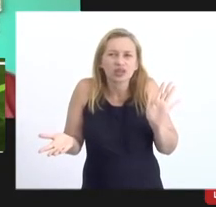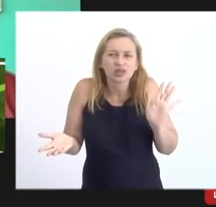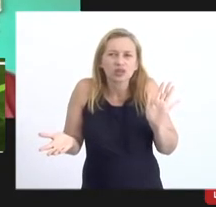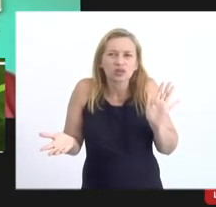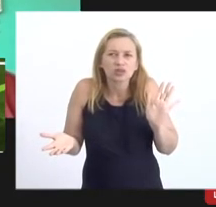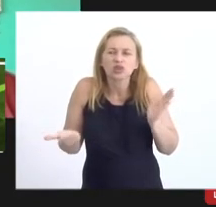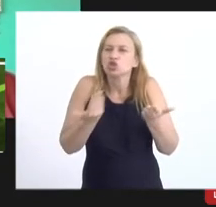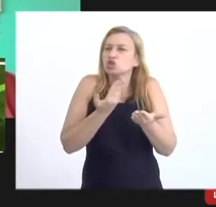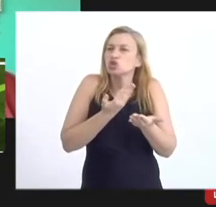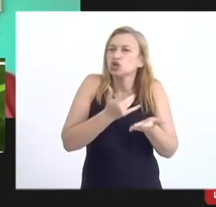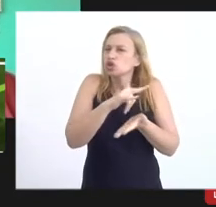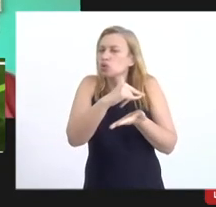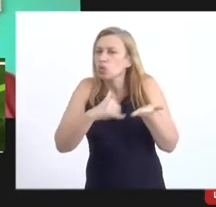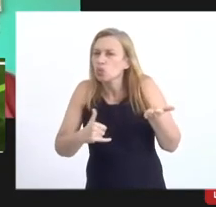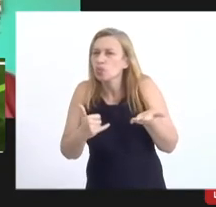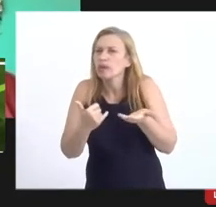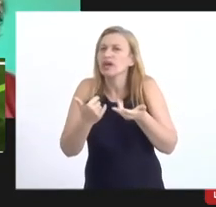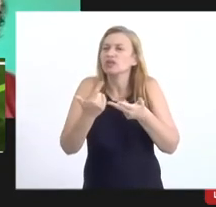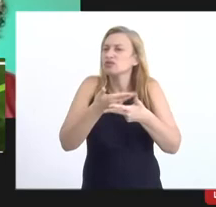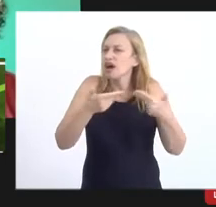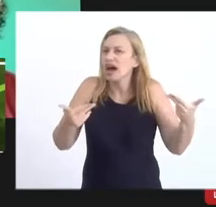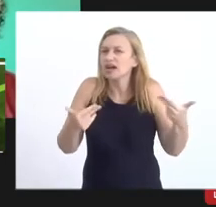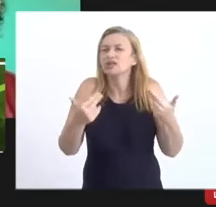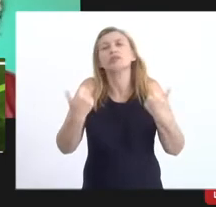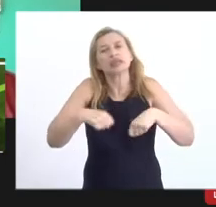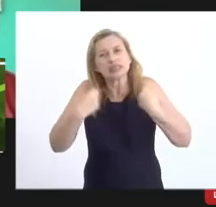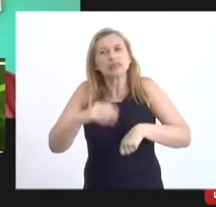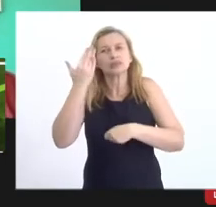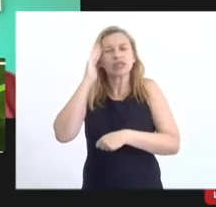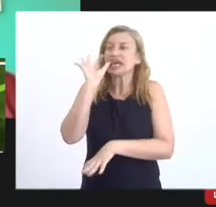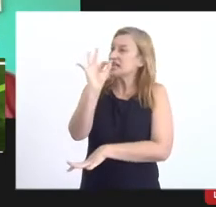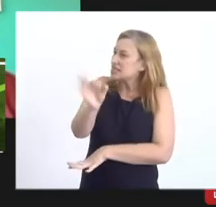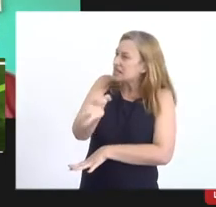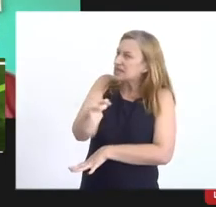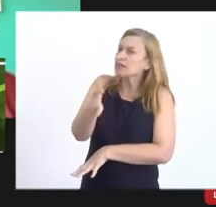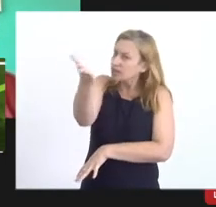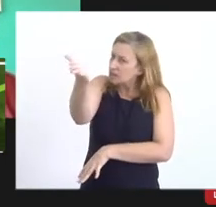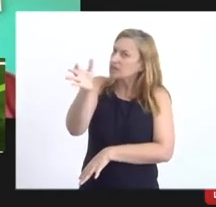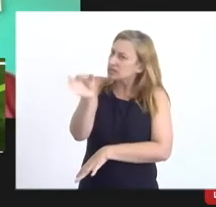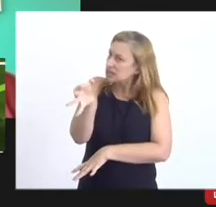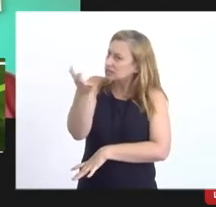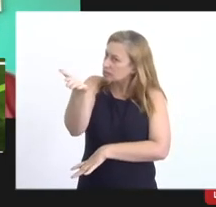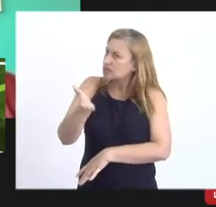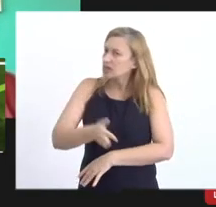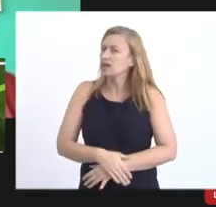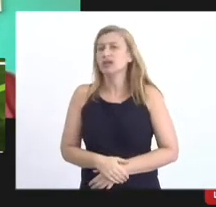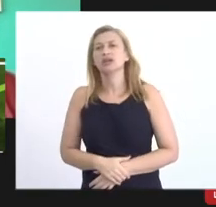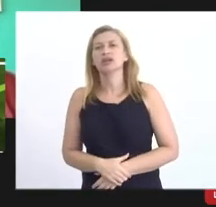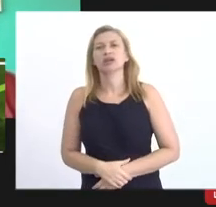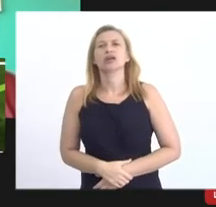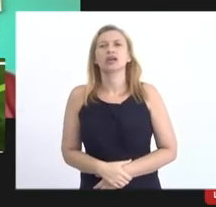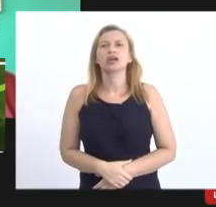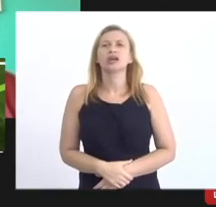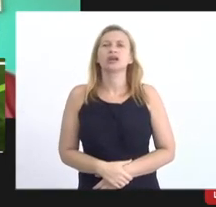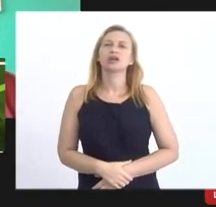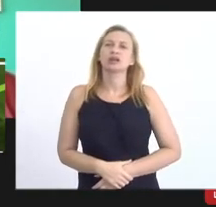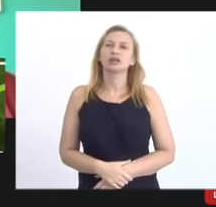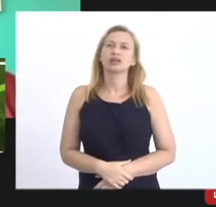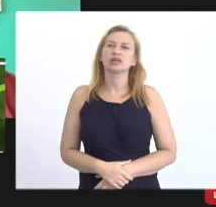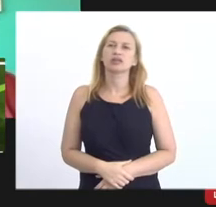documentos eu só queria só entender não exatamente exatamente isso exatamente isso é a